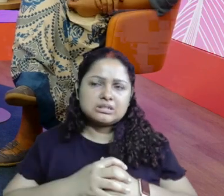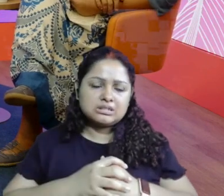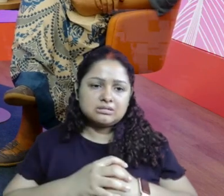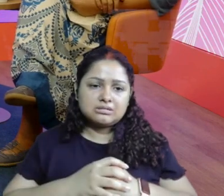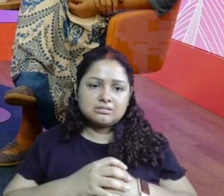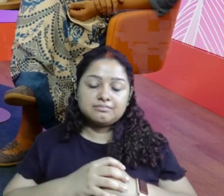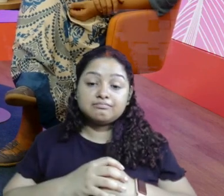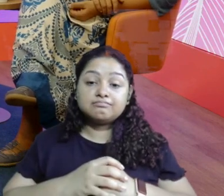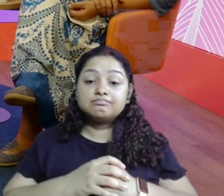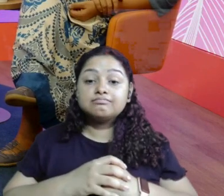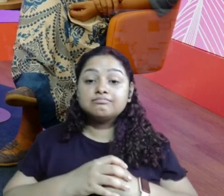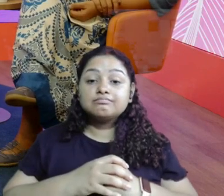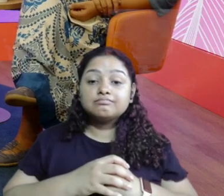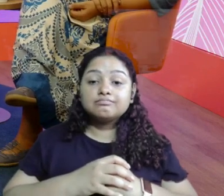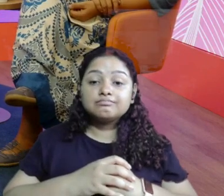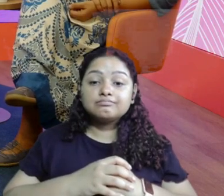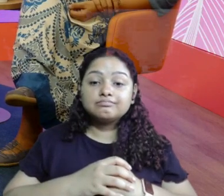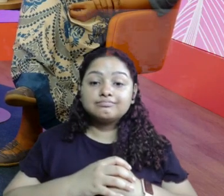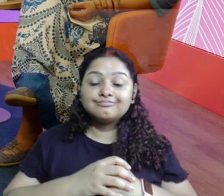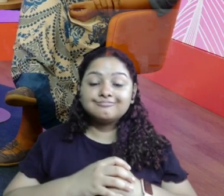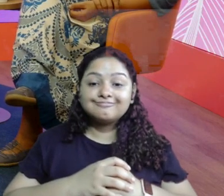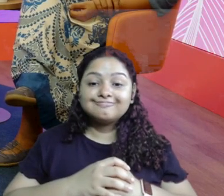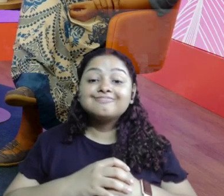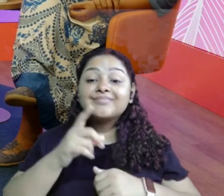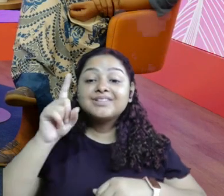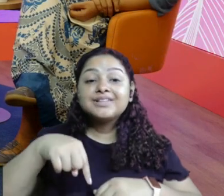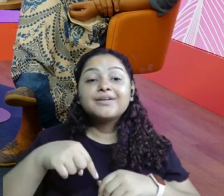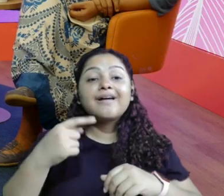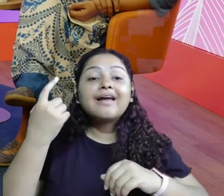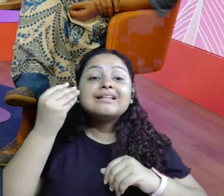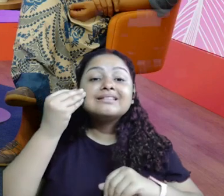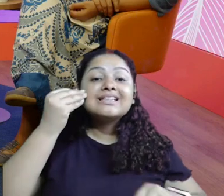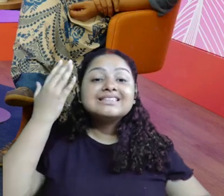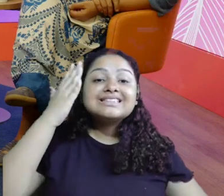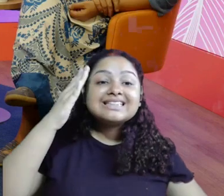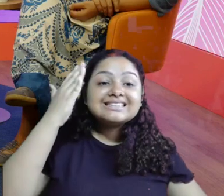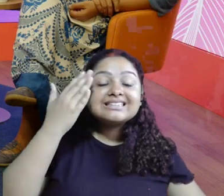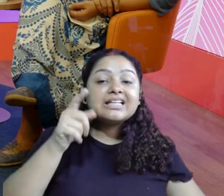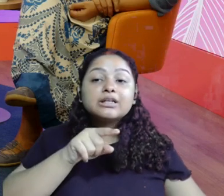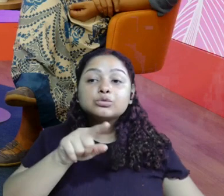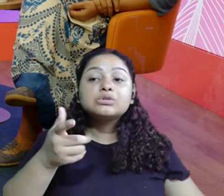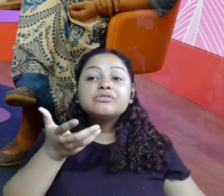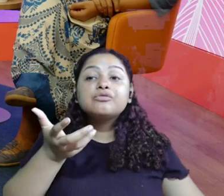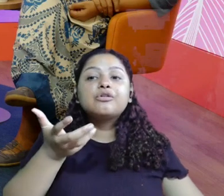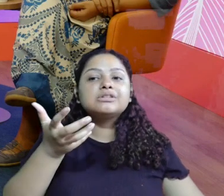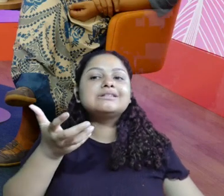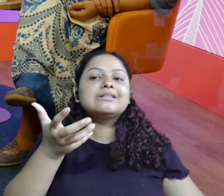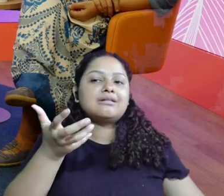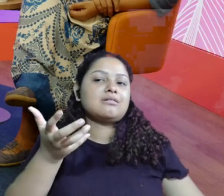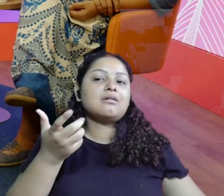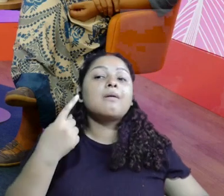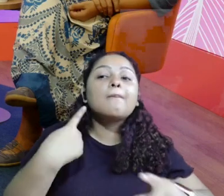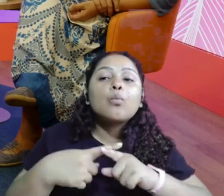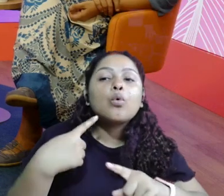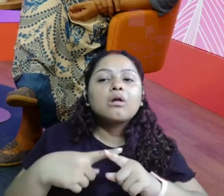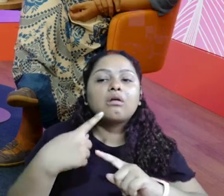Acontece. Claro que acontece. Então é justamente entender o que você quer daquele negócio, por que você tá